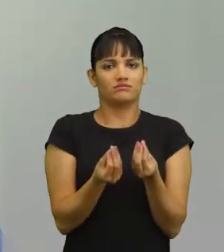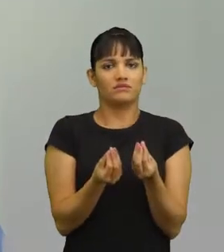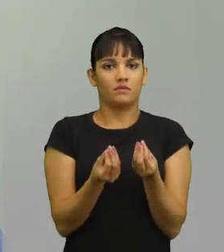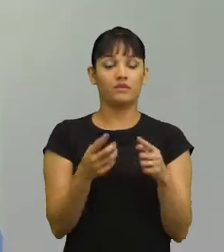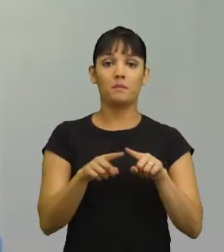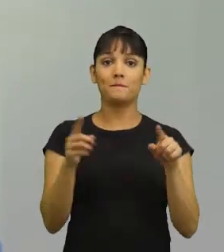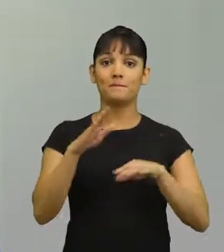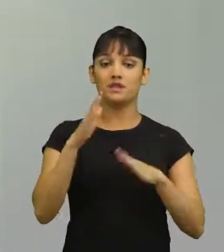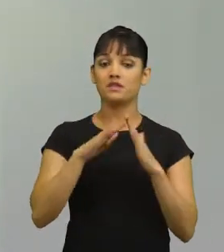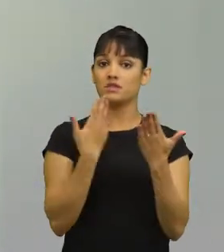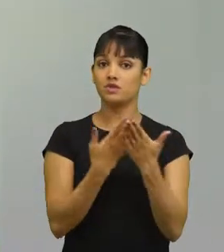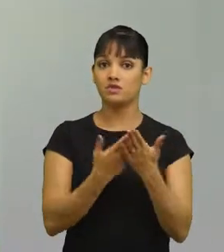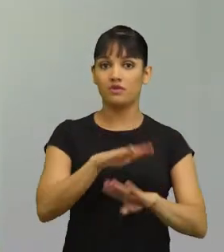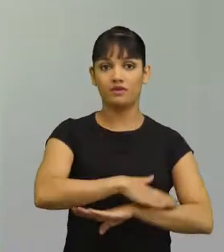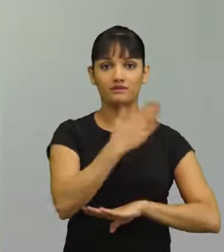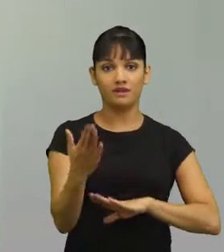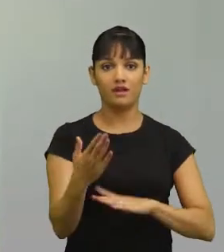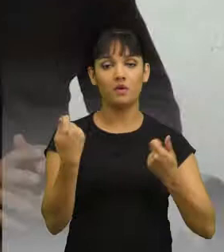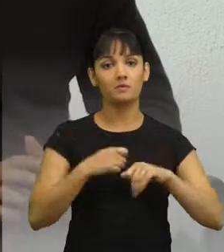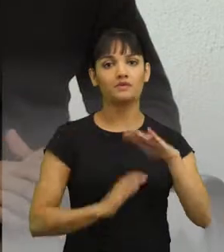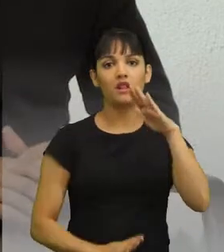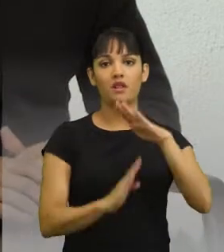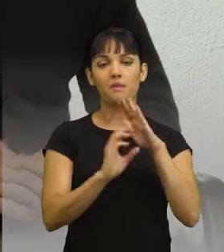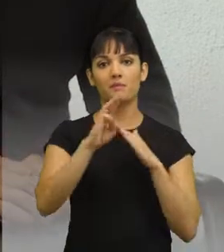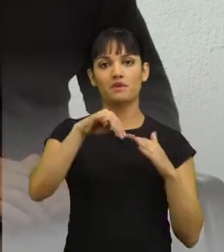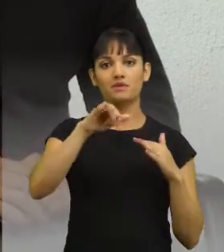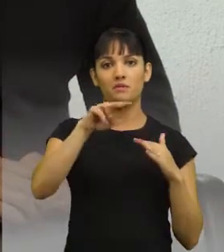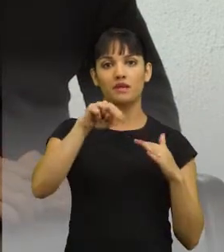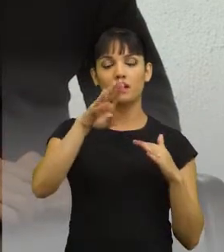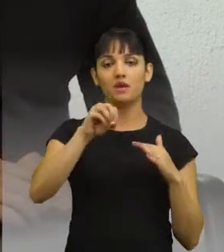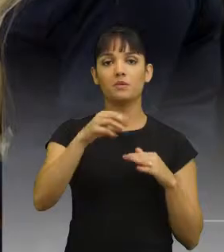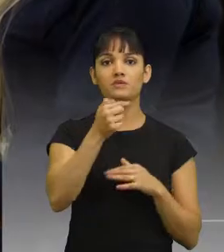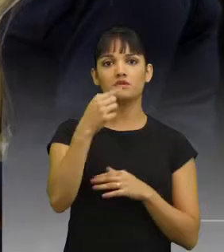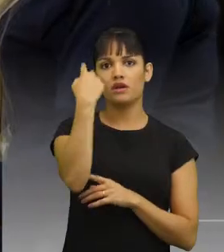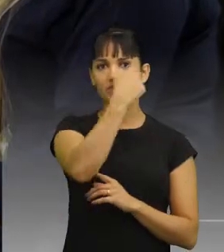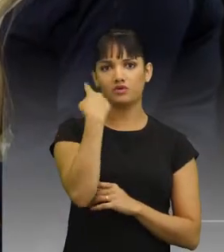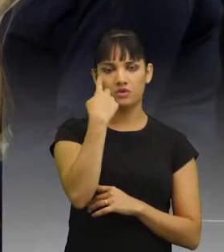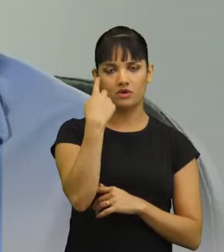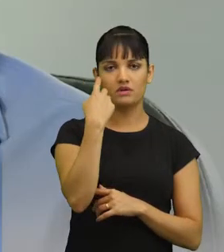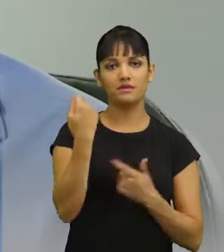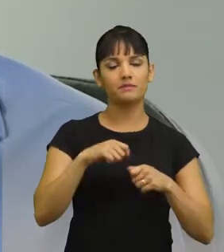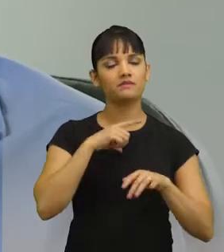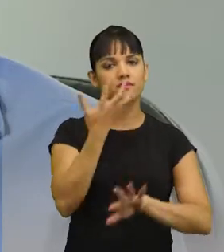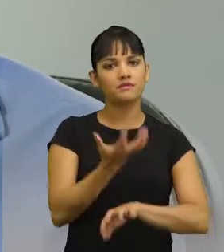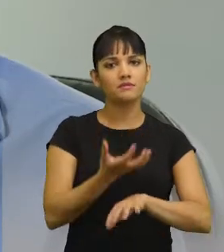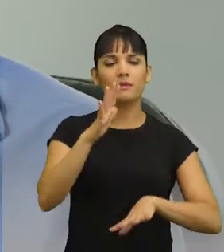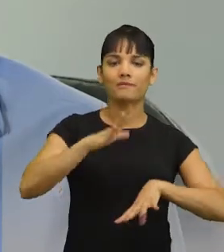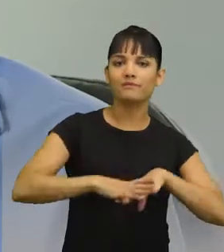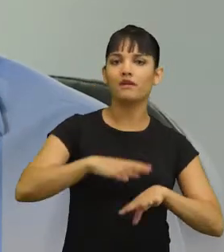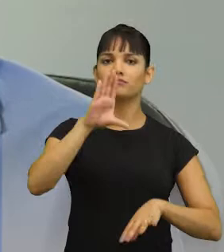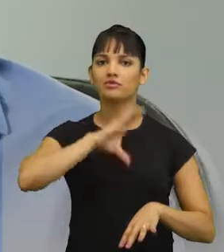a criança tem que ficar pelo menos 7 horas na escola. Tem que ter, além de matemática, português, as disciplinas